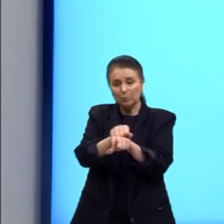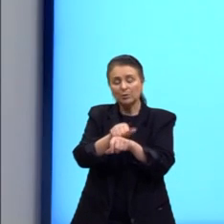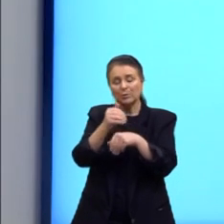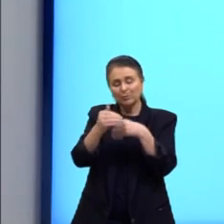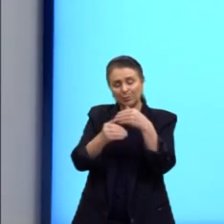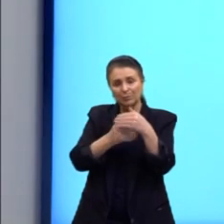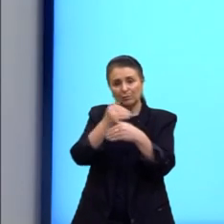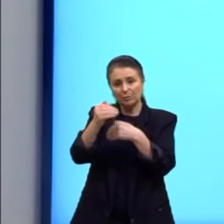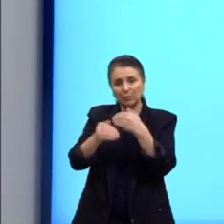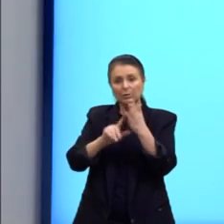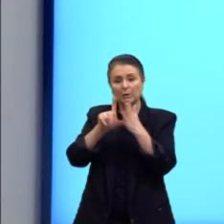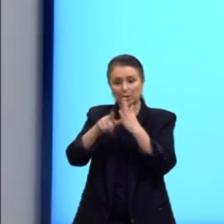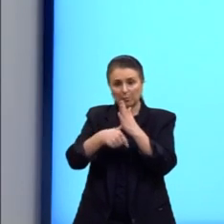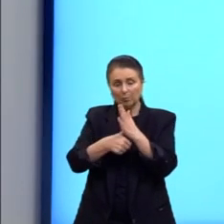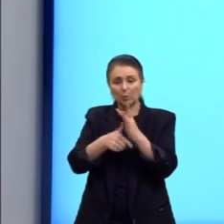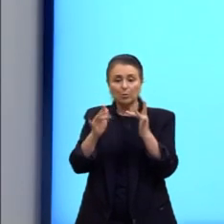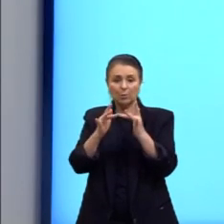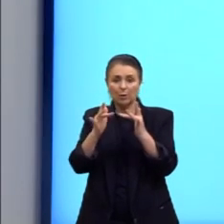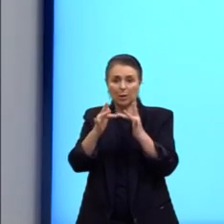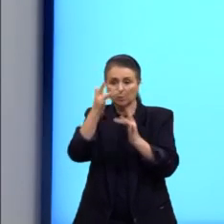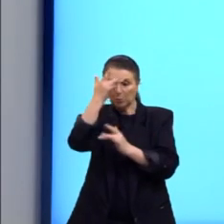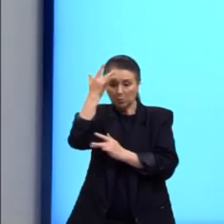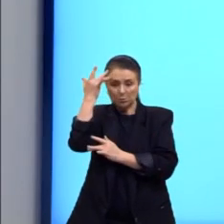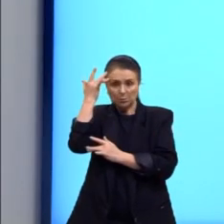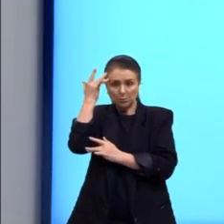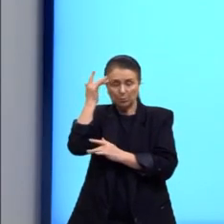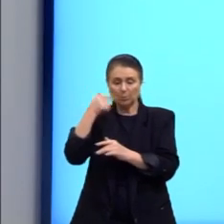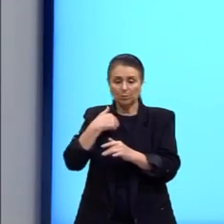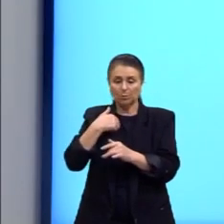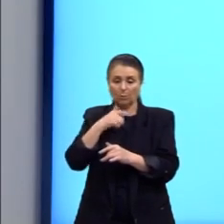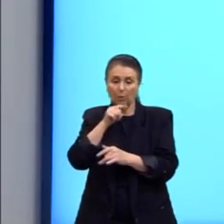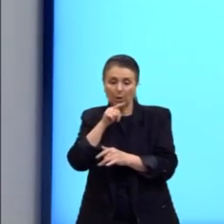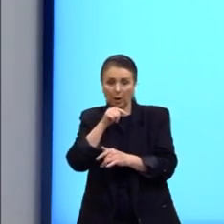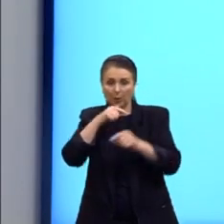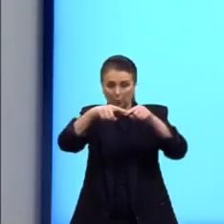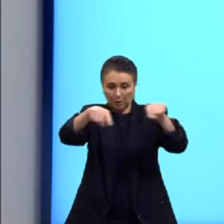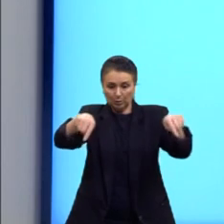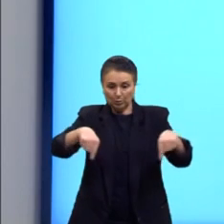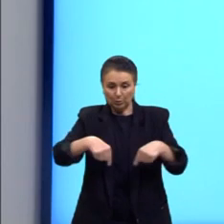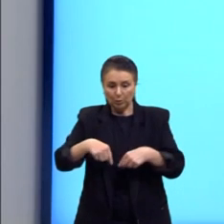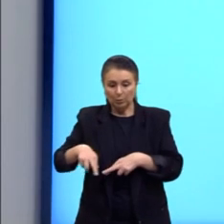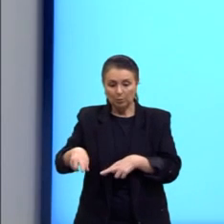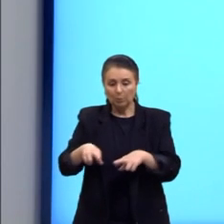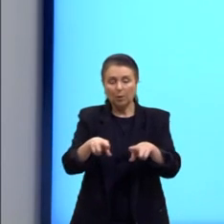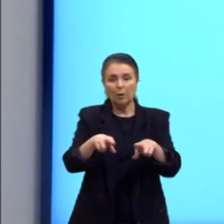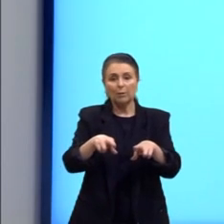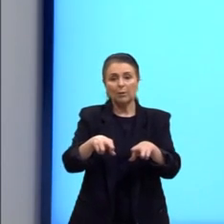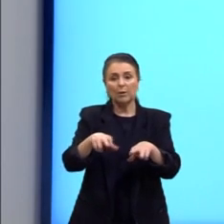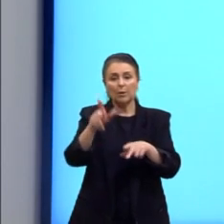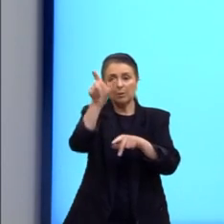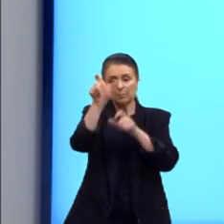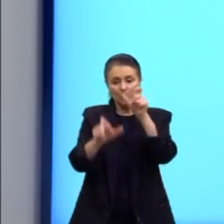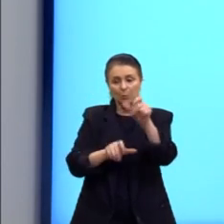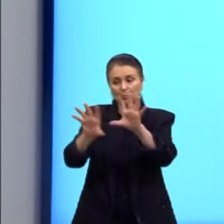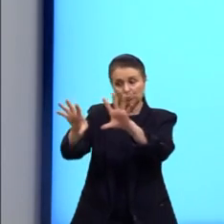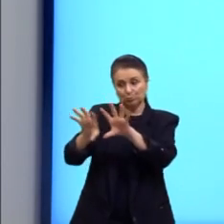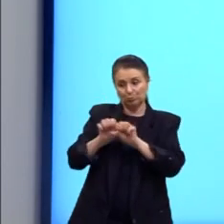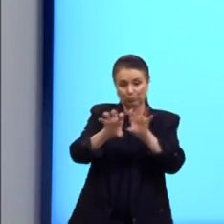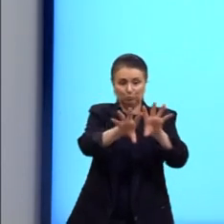depois, vai um ser humano, entra em contato ali com aquele lago, com aquele rio. E acaba se infectando com a doença.